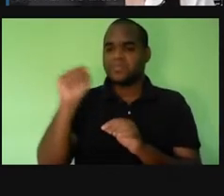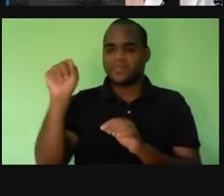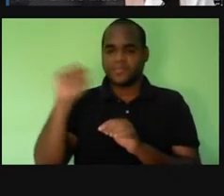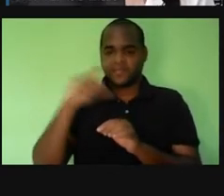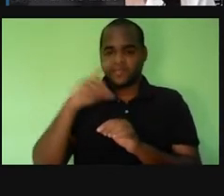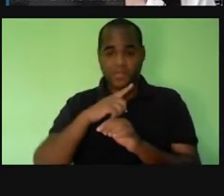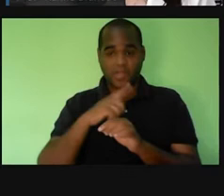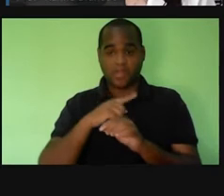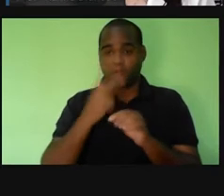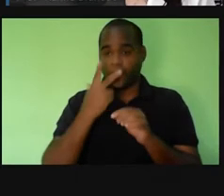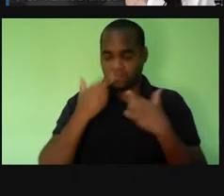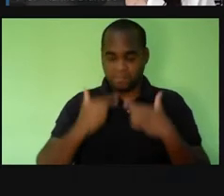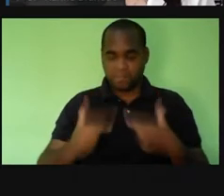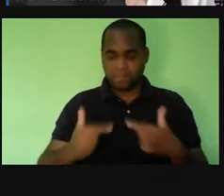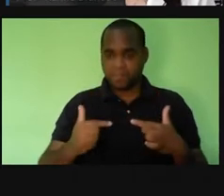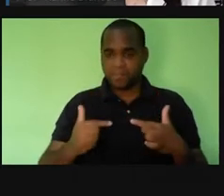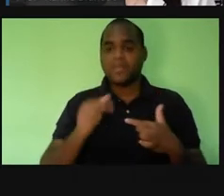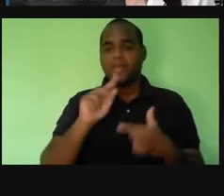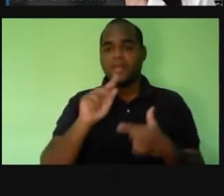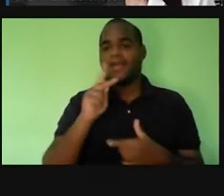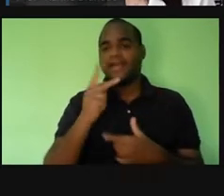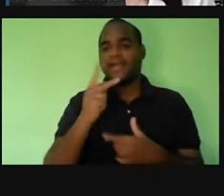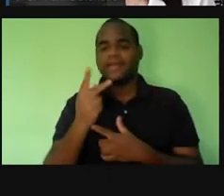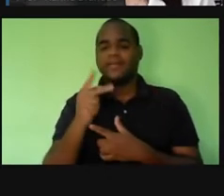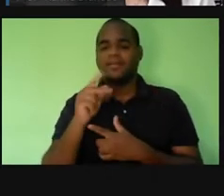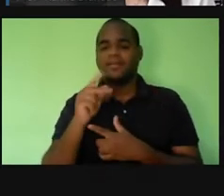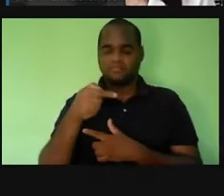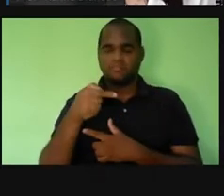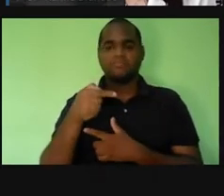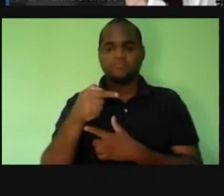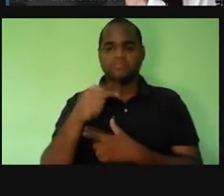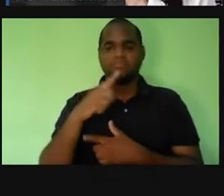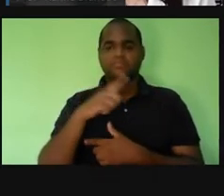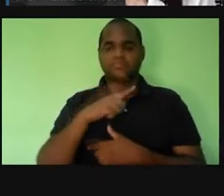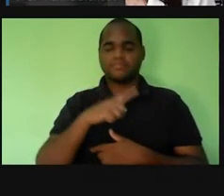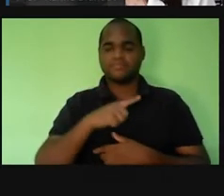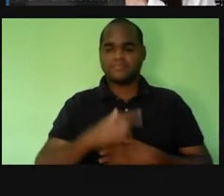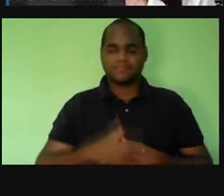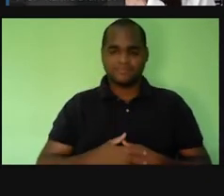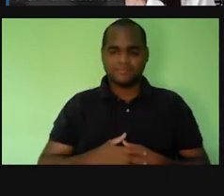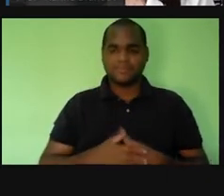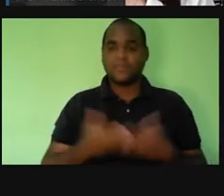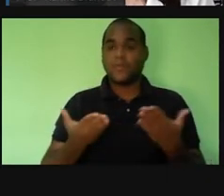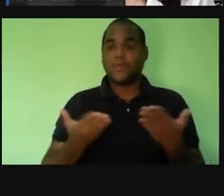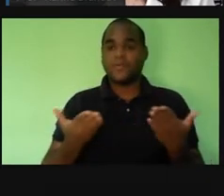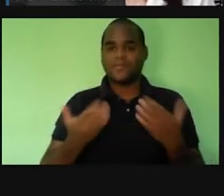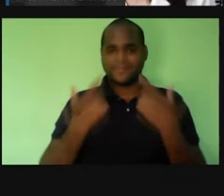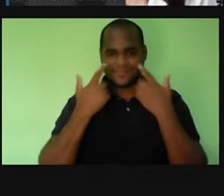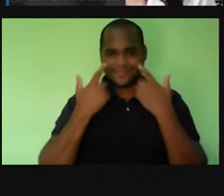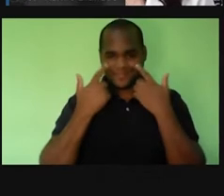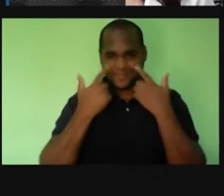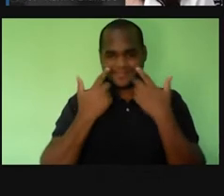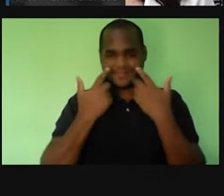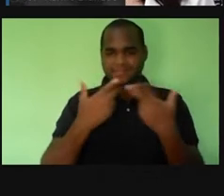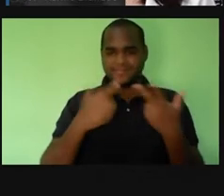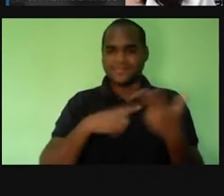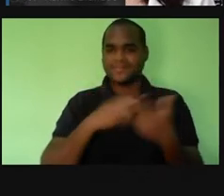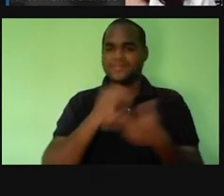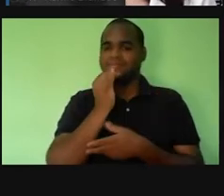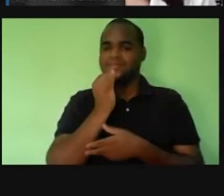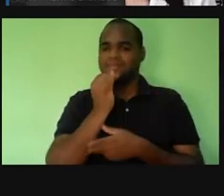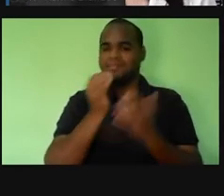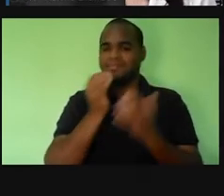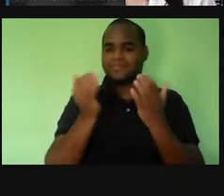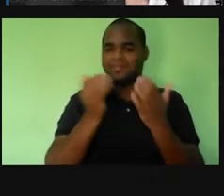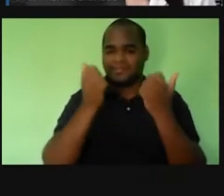neutro, ele tem um pH 7, tá bom? Então, vamos ver aqui alguns exemplos. Um, por exemplo,